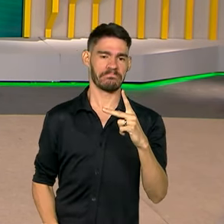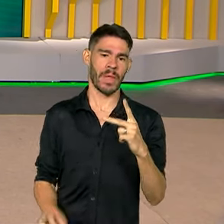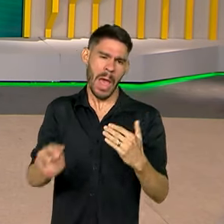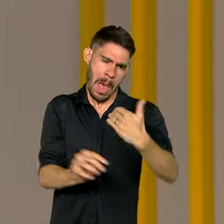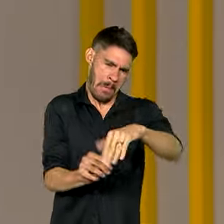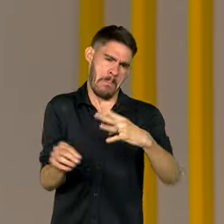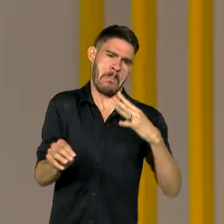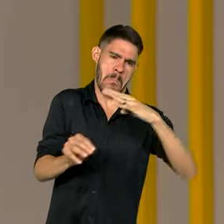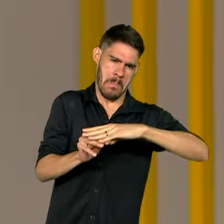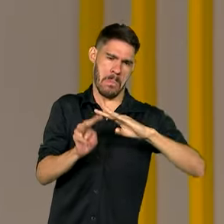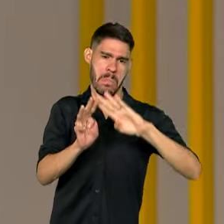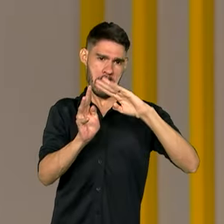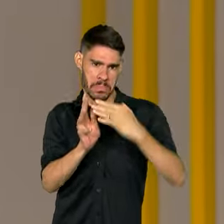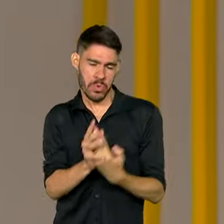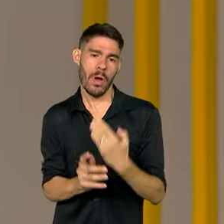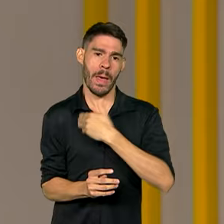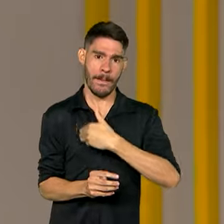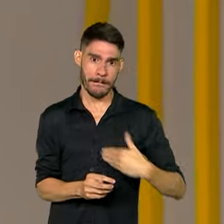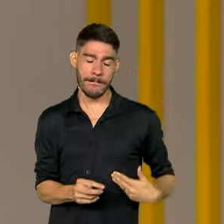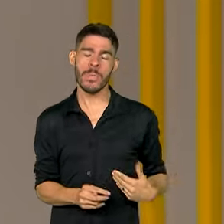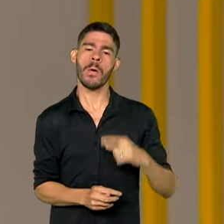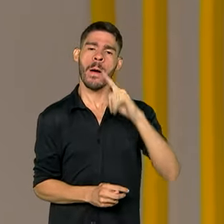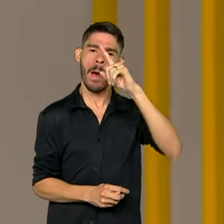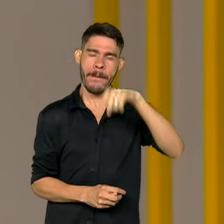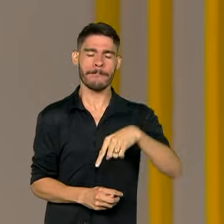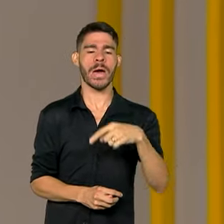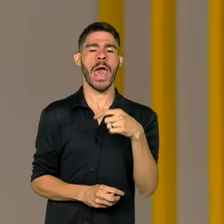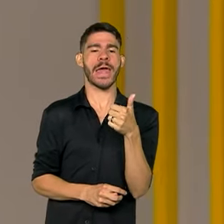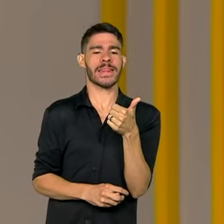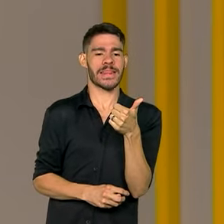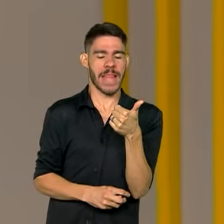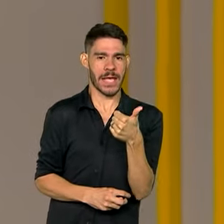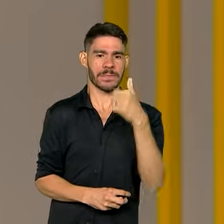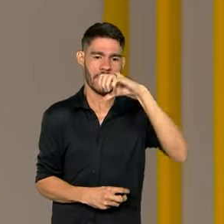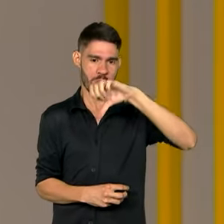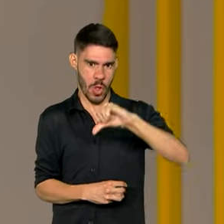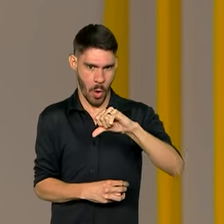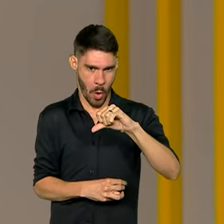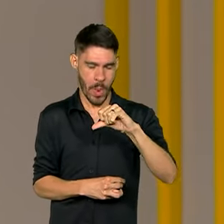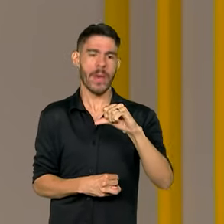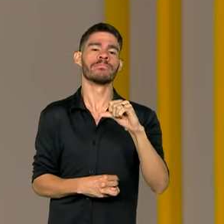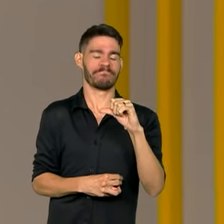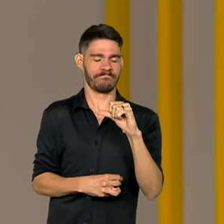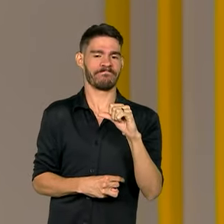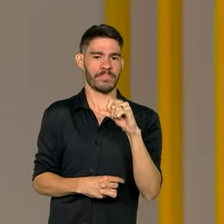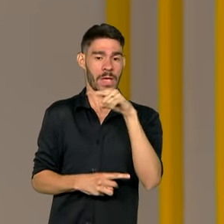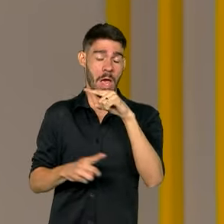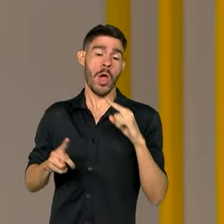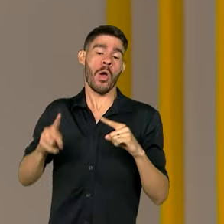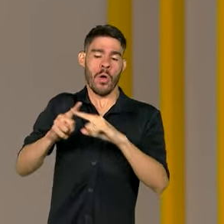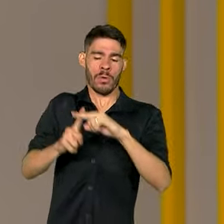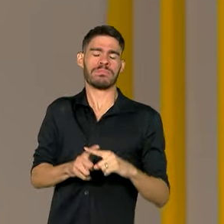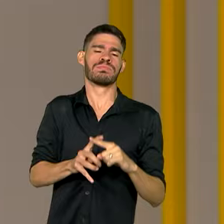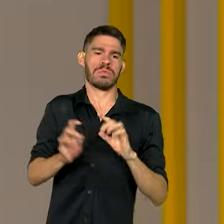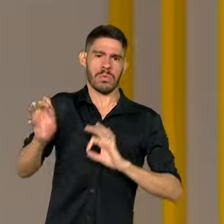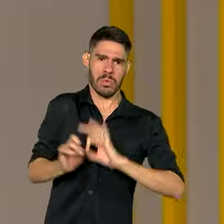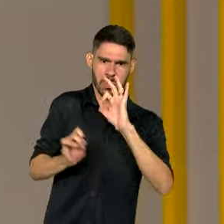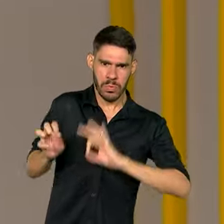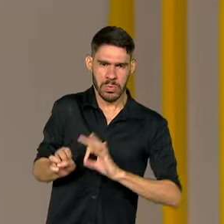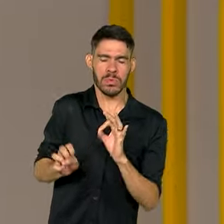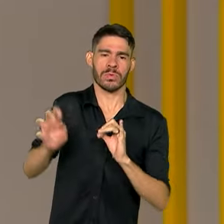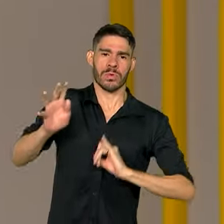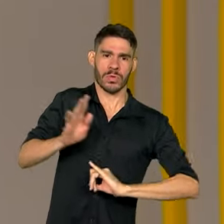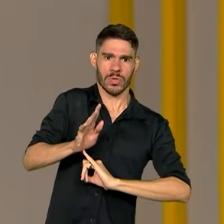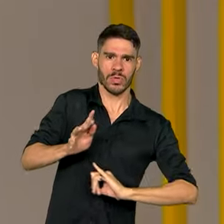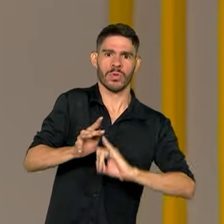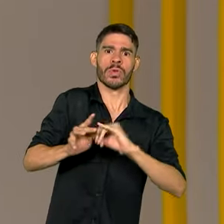Públicas. Esta será a 19ª edição da OBMEB, competição organizada pelo Instituto de Matemática